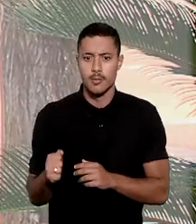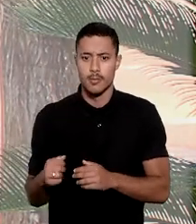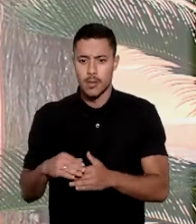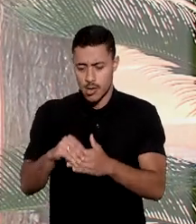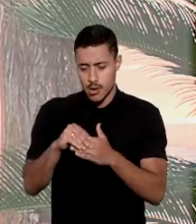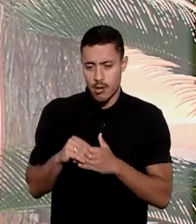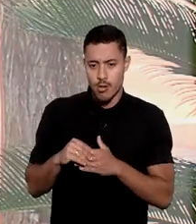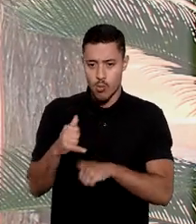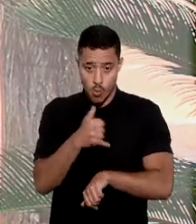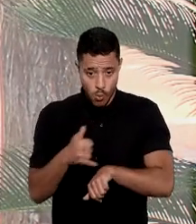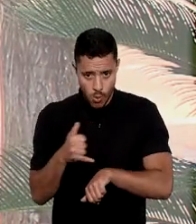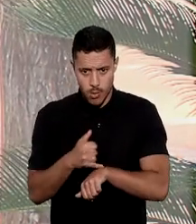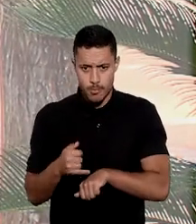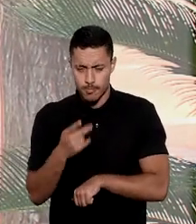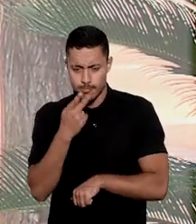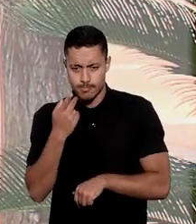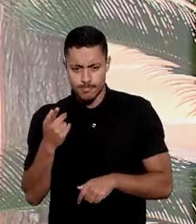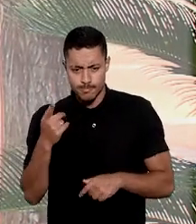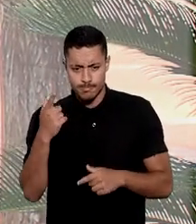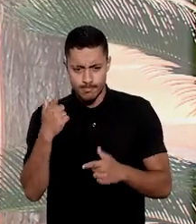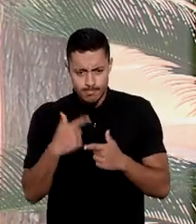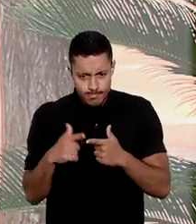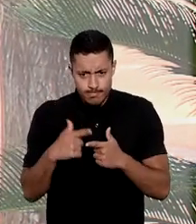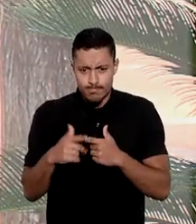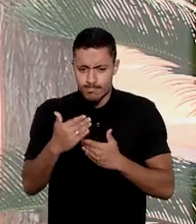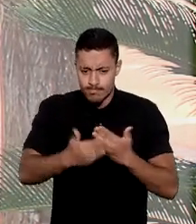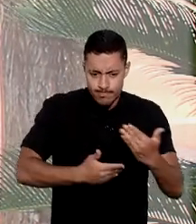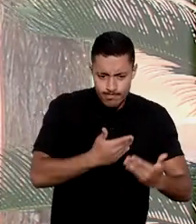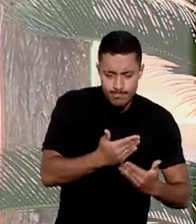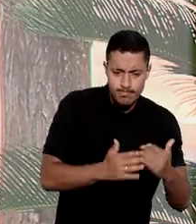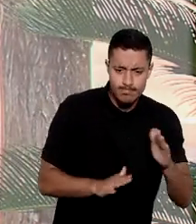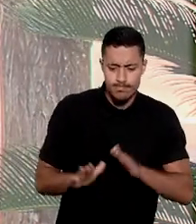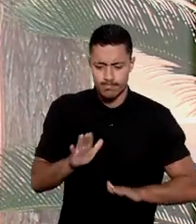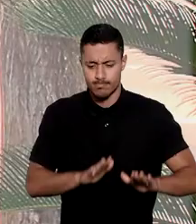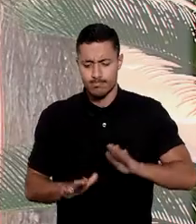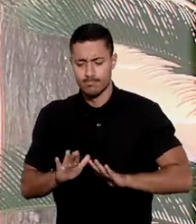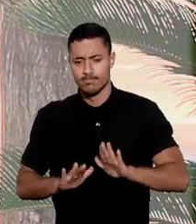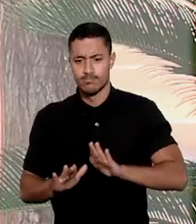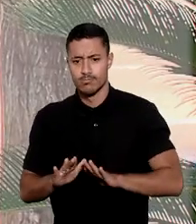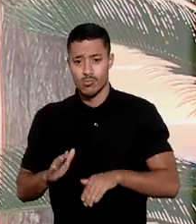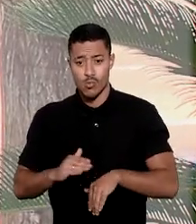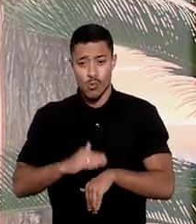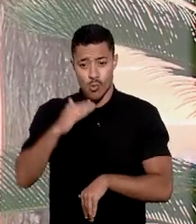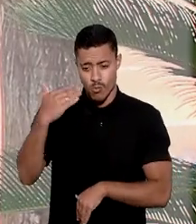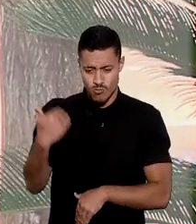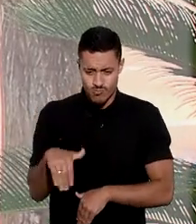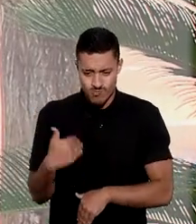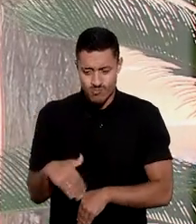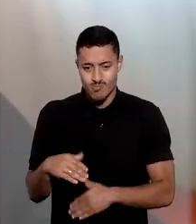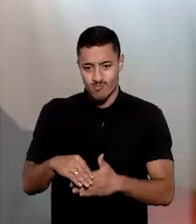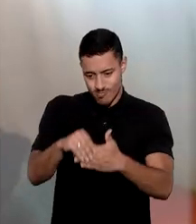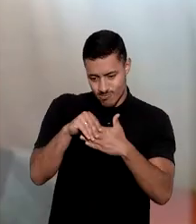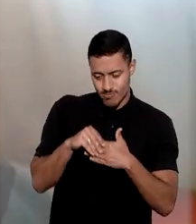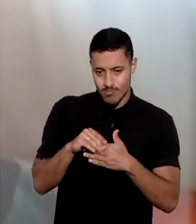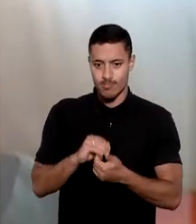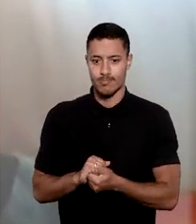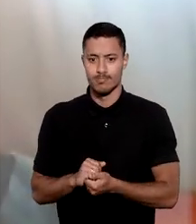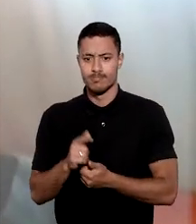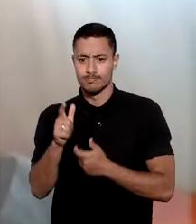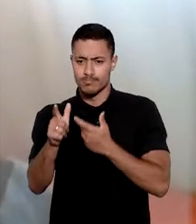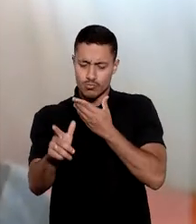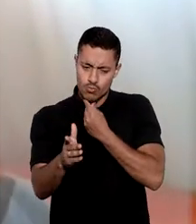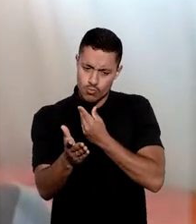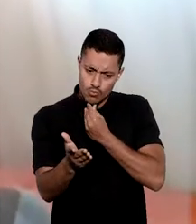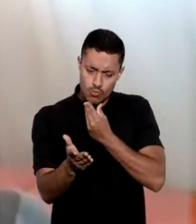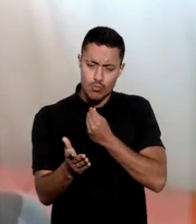substância. Mas alegaram dificuldade para continuar o tratamento devido ao alto custo da importação. O Guilherme foi